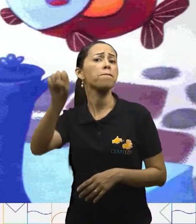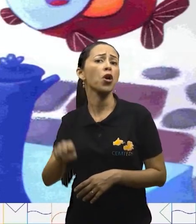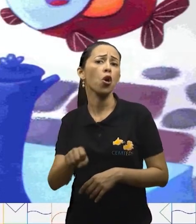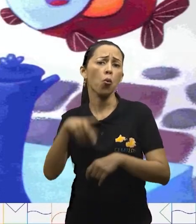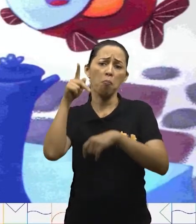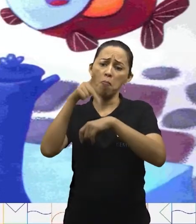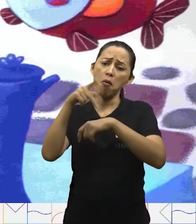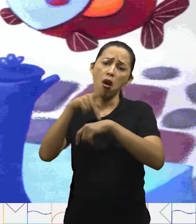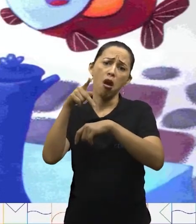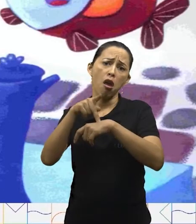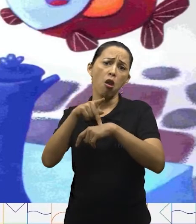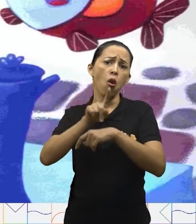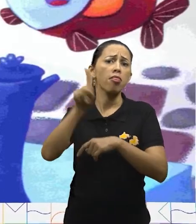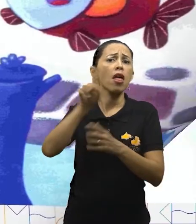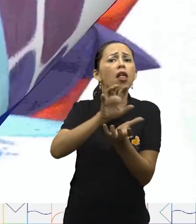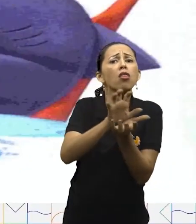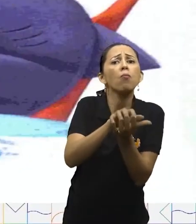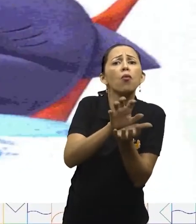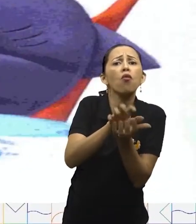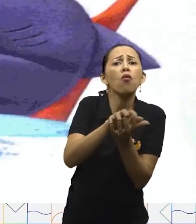Devolva já! Já!